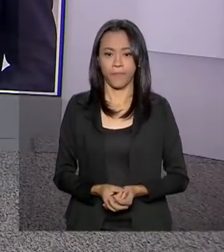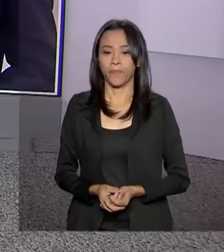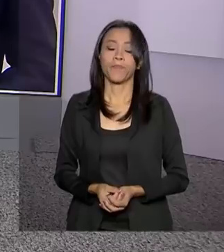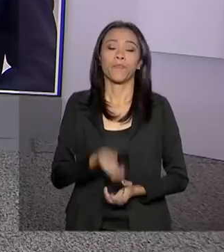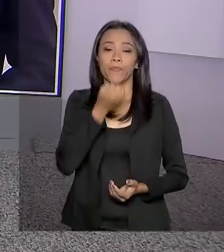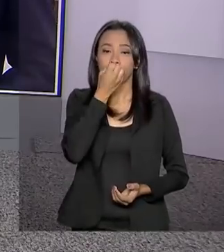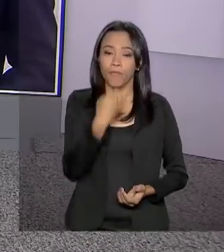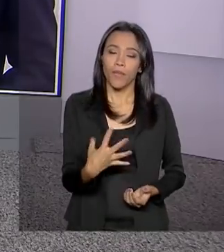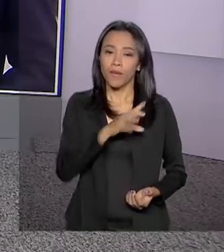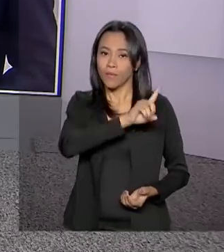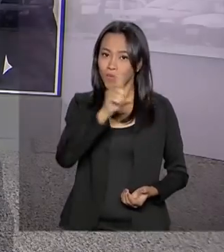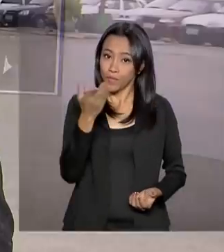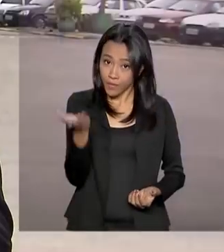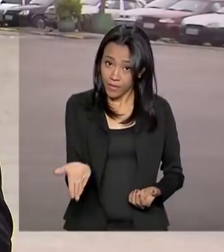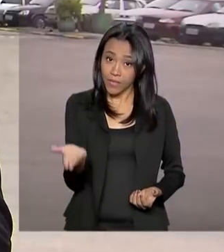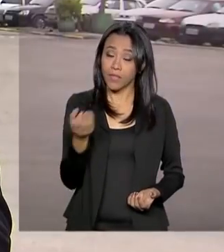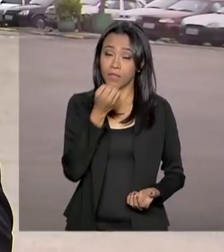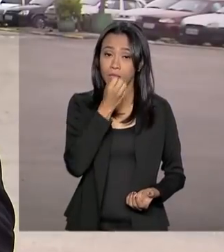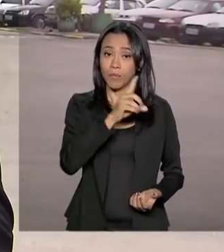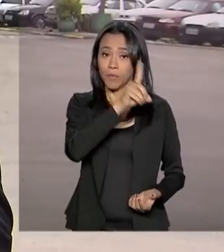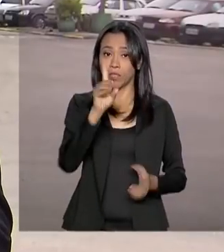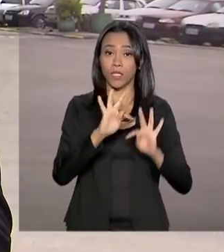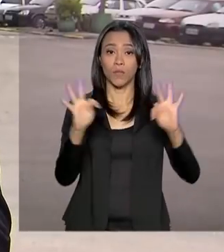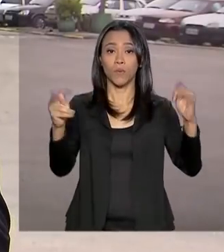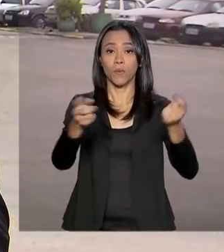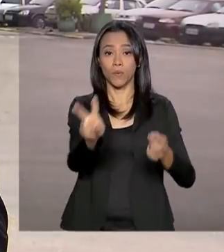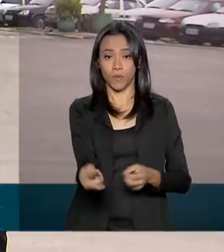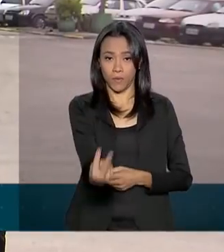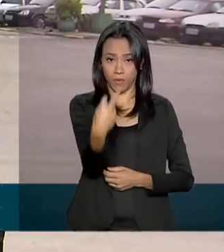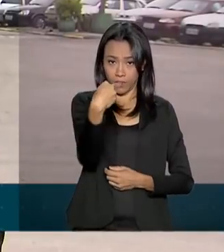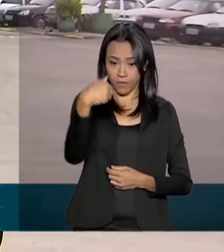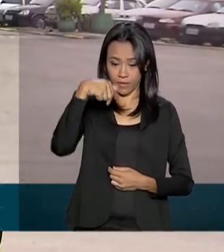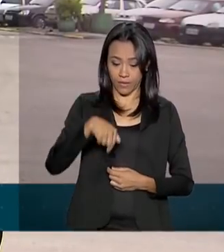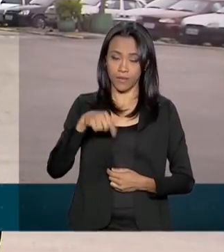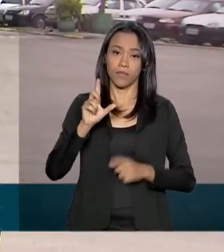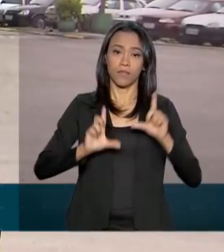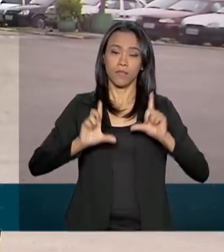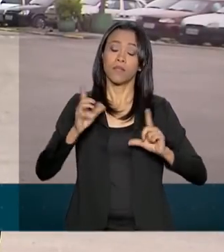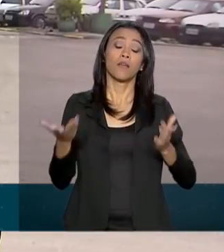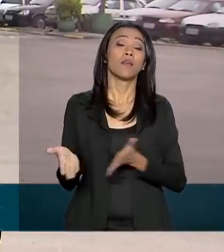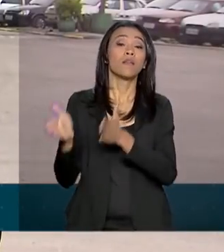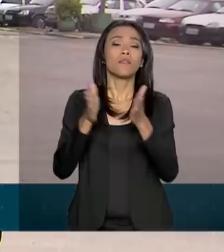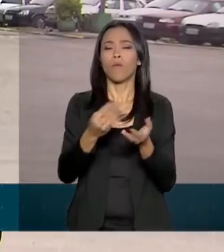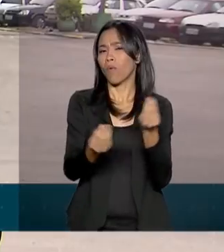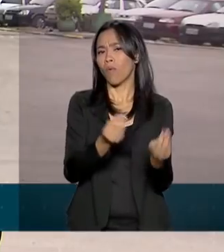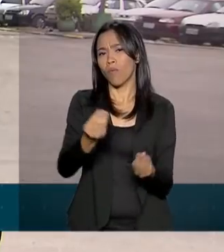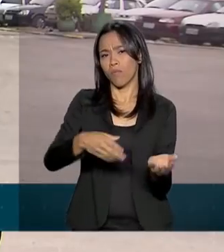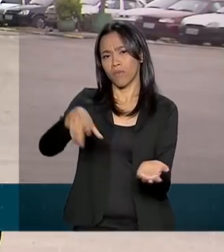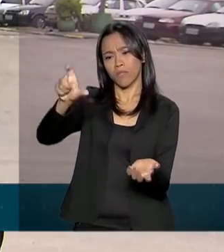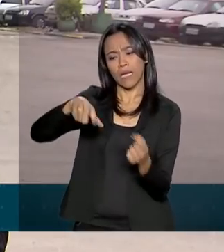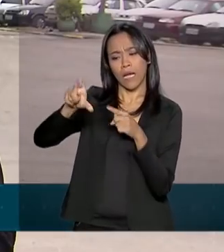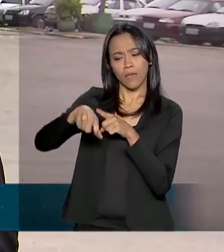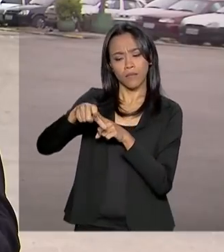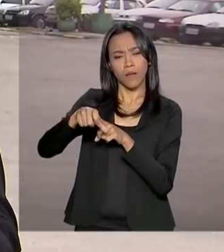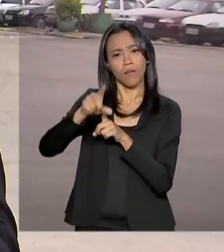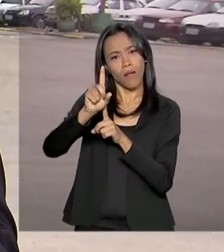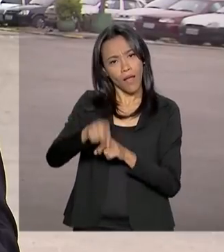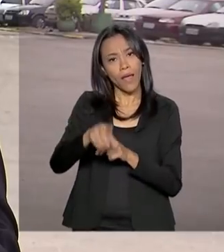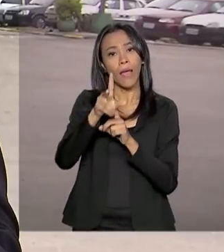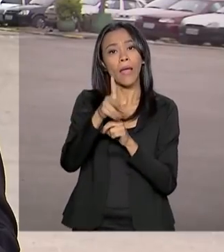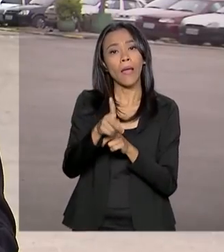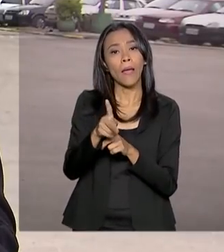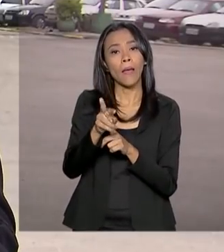Bom dia a você, Carla. Bom dia a todos que acompanham o Brasil em Dia. Esse cartão, Carla, vai funcionar como uma espécie de cartão pré